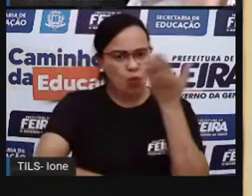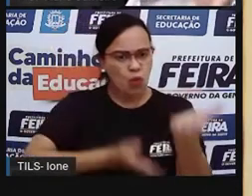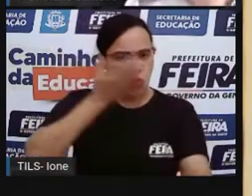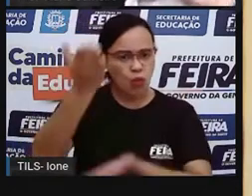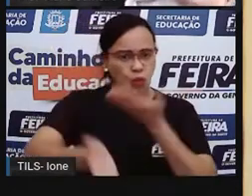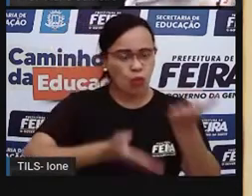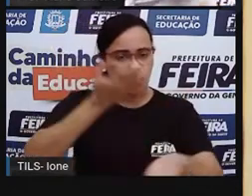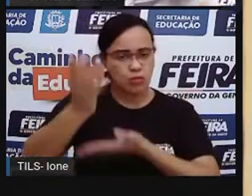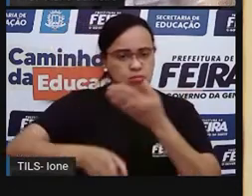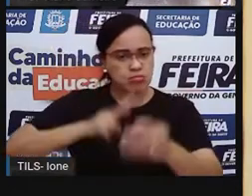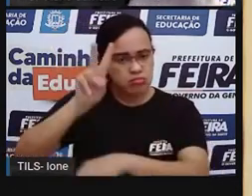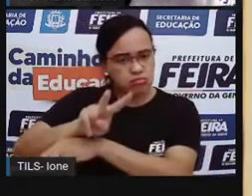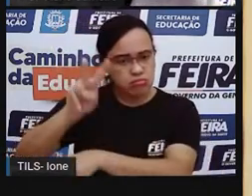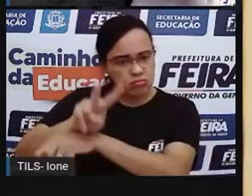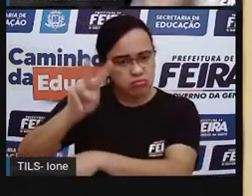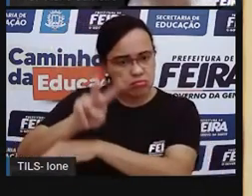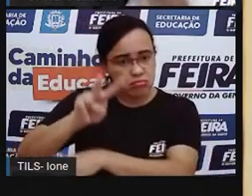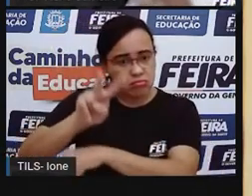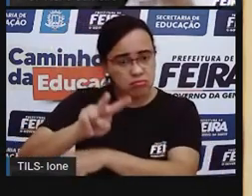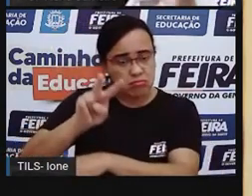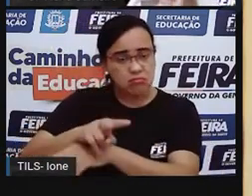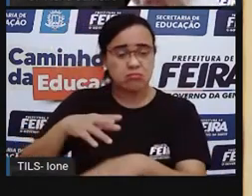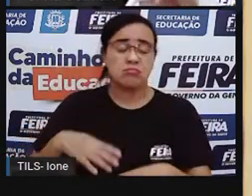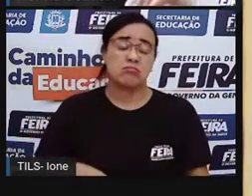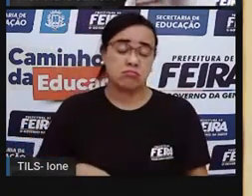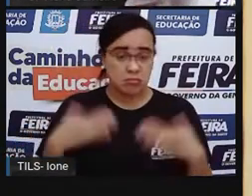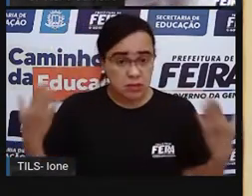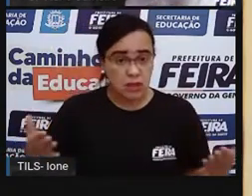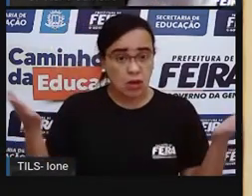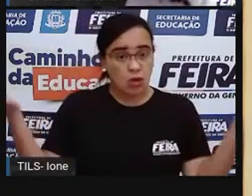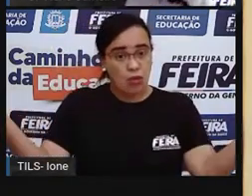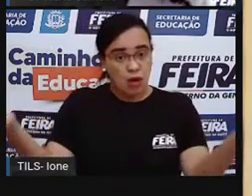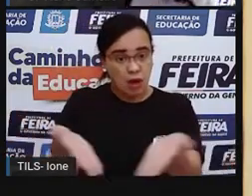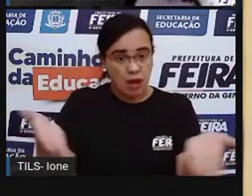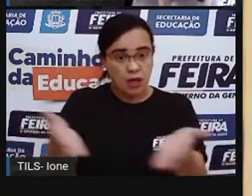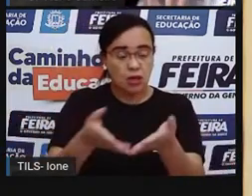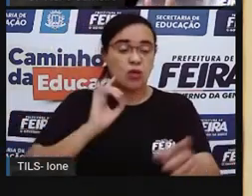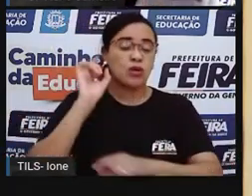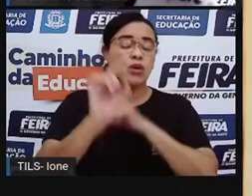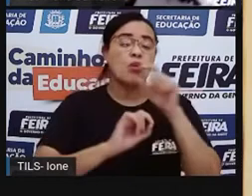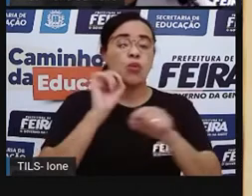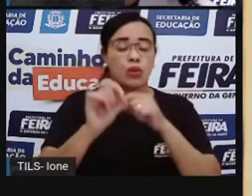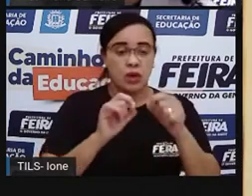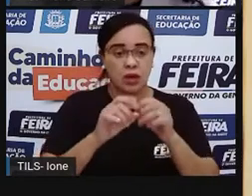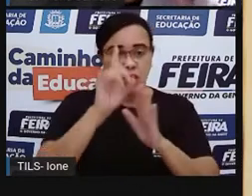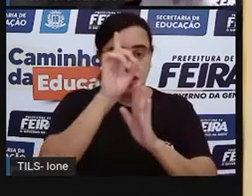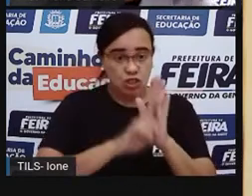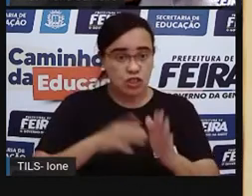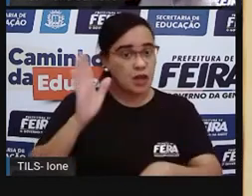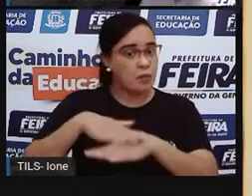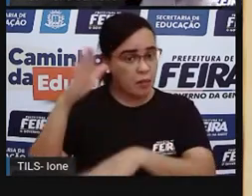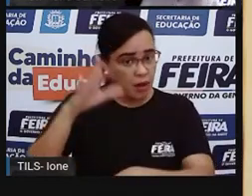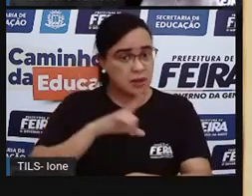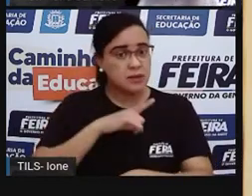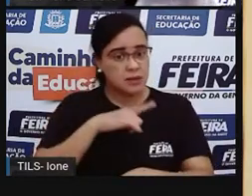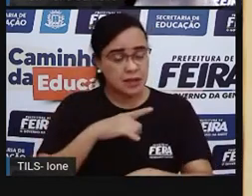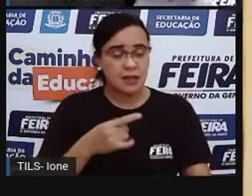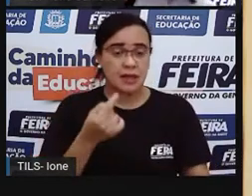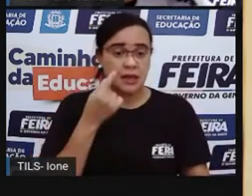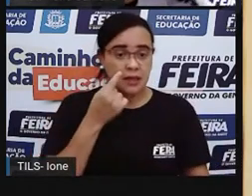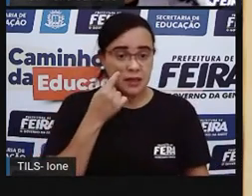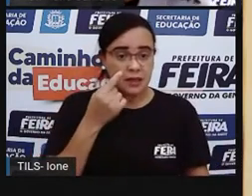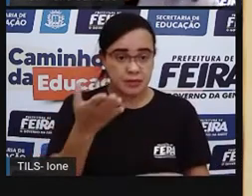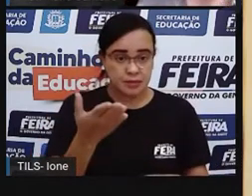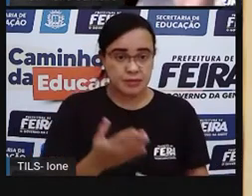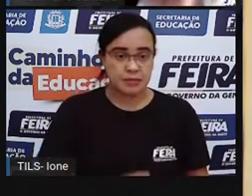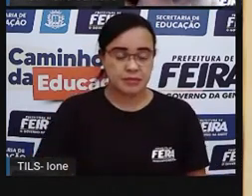falou desses direitos. E agora, a Pró vai falar um pouco mais de alguns outros direitos. Por exemplo, ó, nessa parte do livro em que a autora